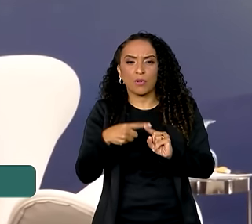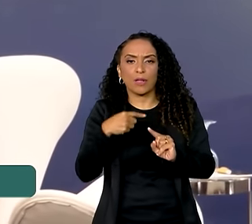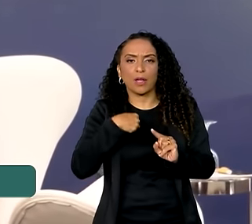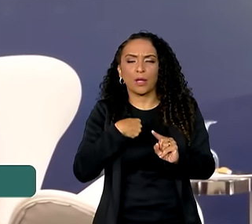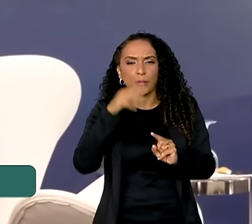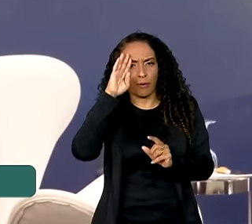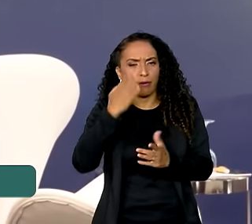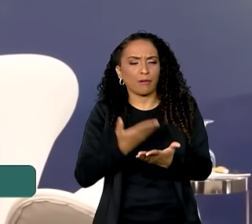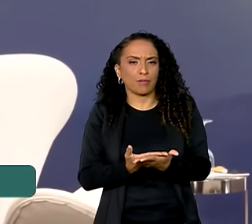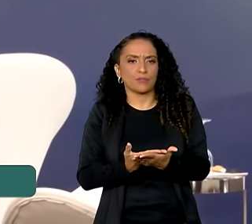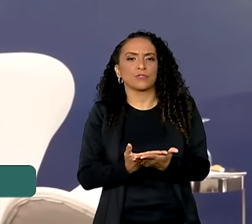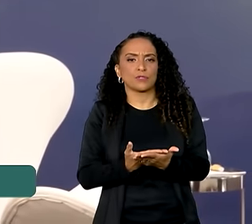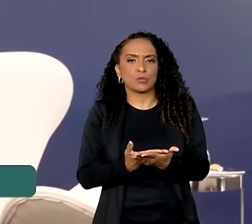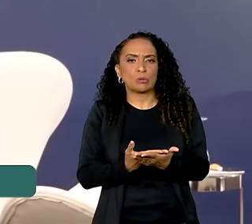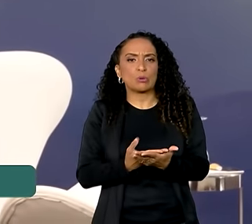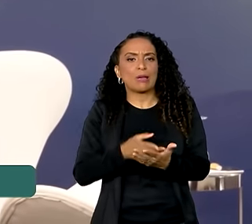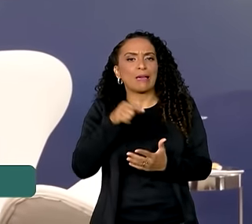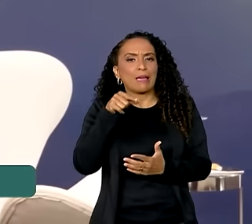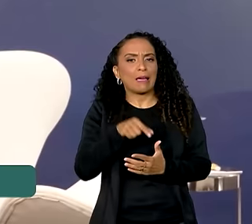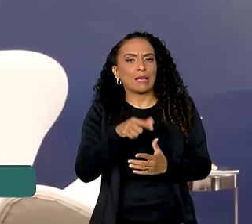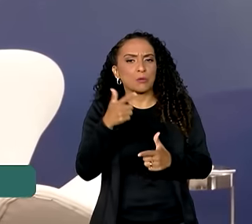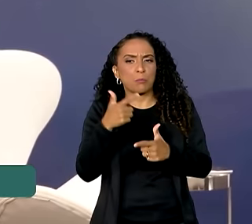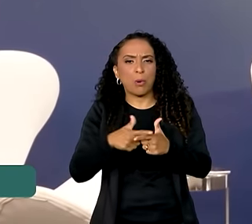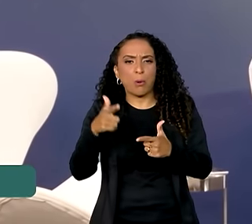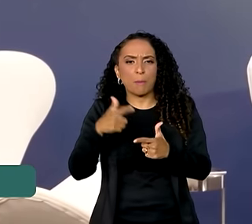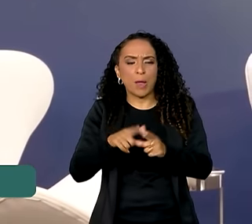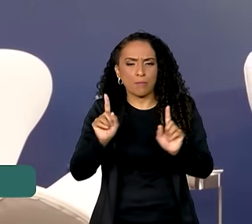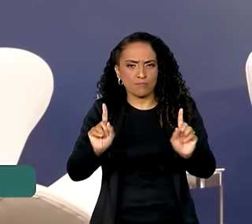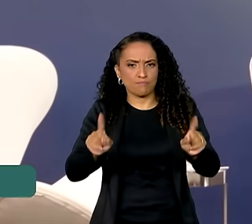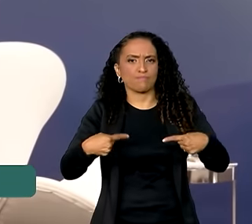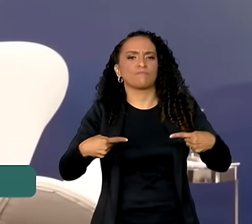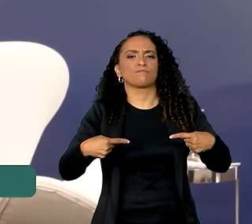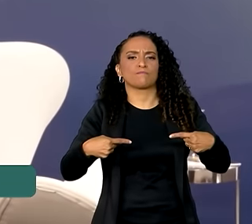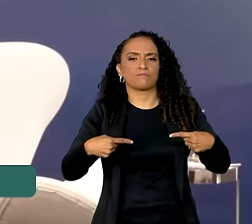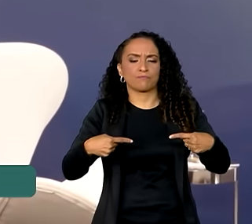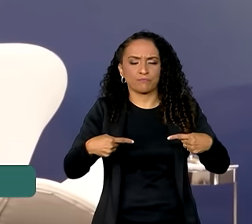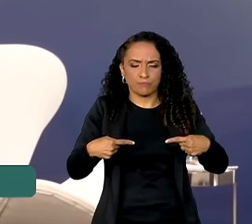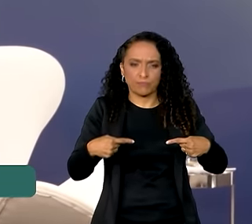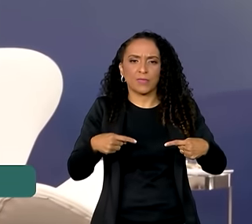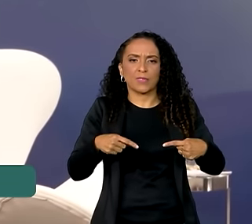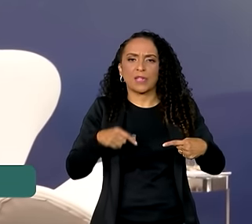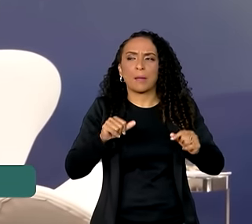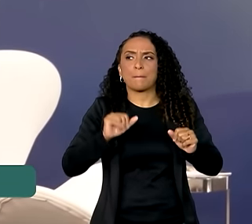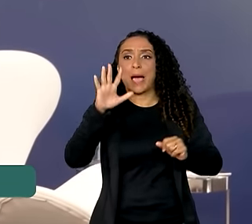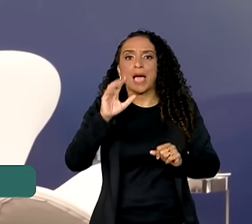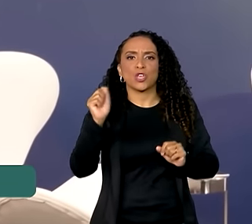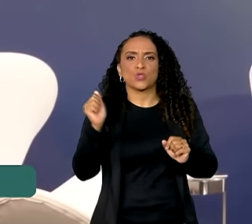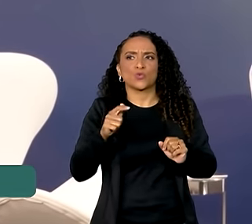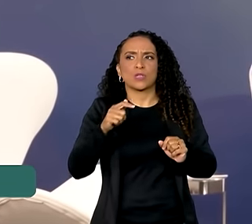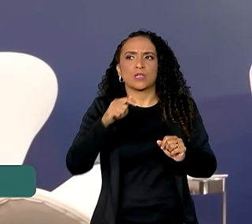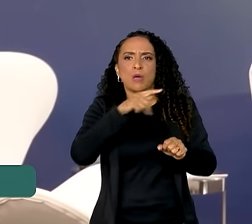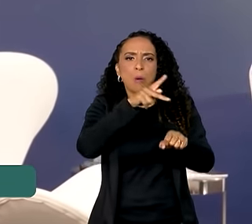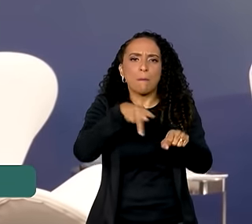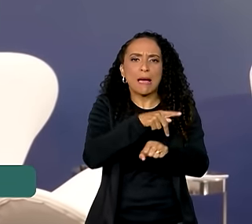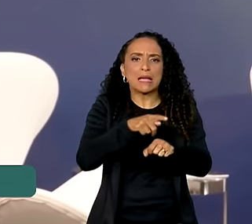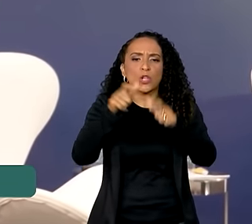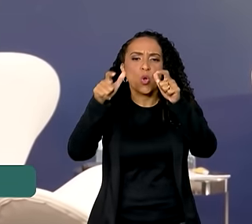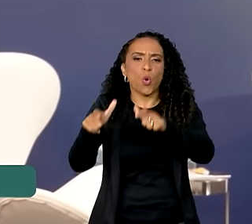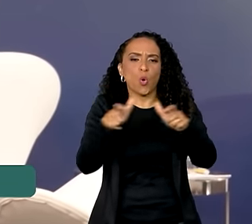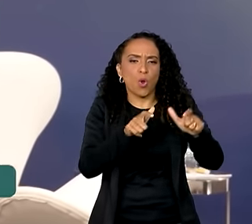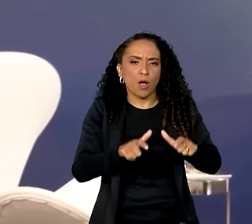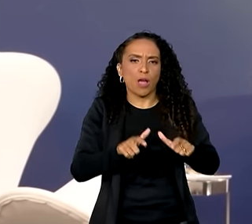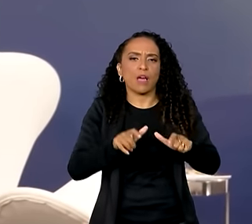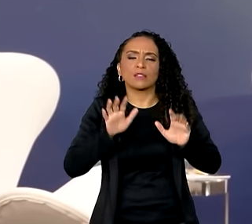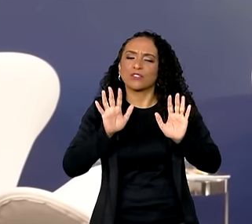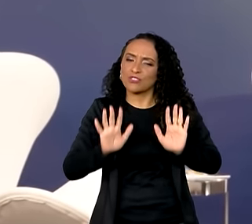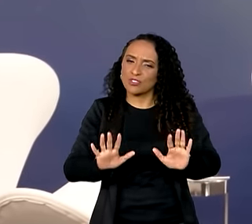creio que esse problema, esse desafio, ele vai muito além de um país, de uma região. Então, já